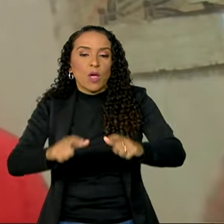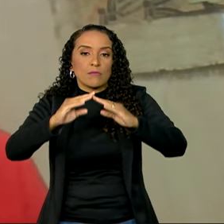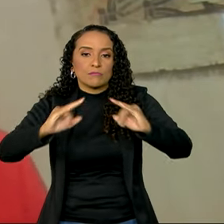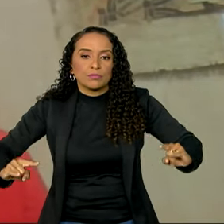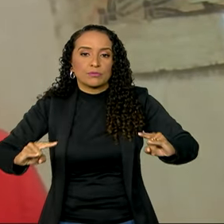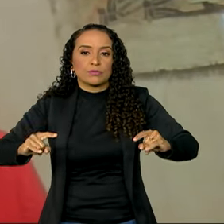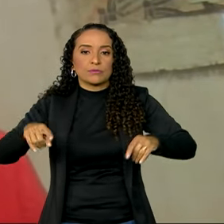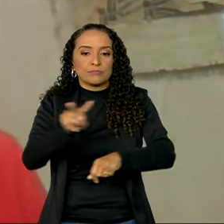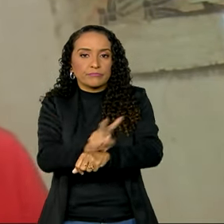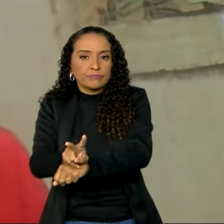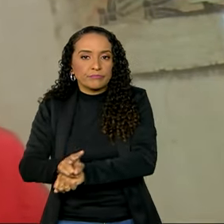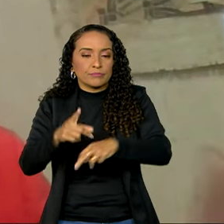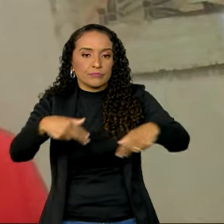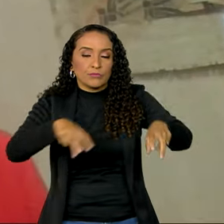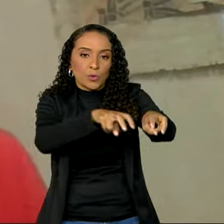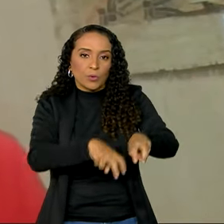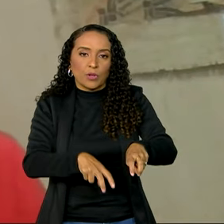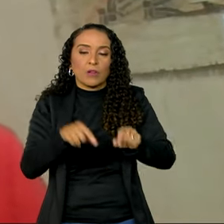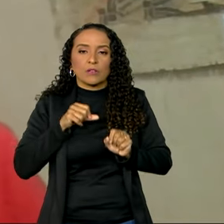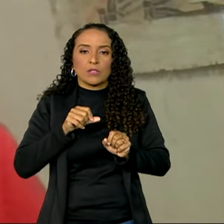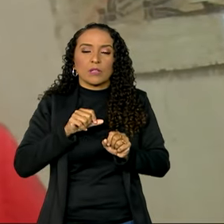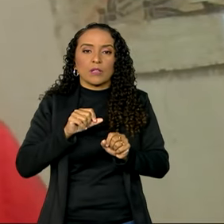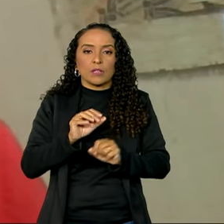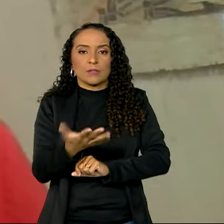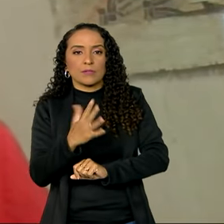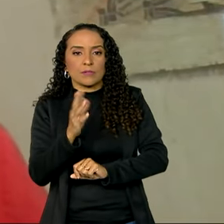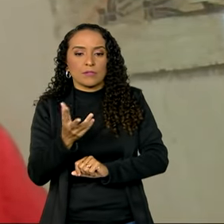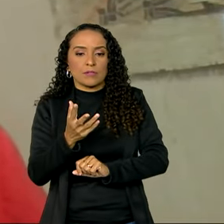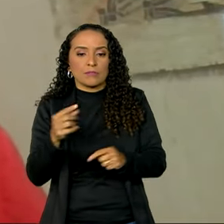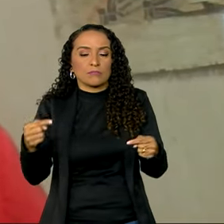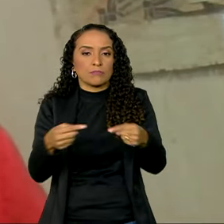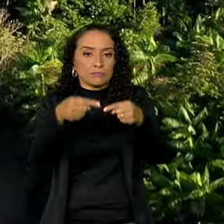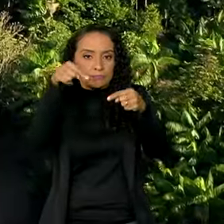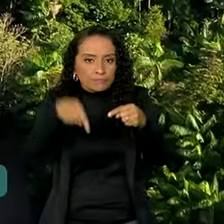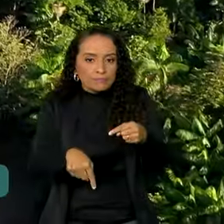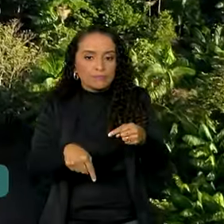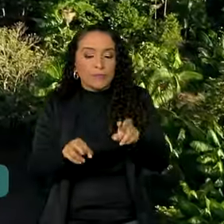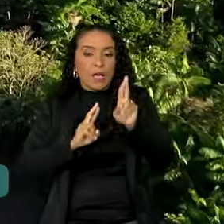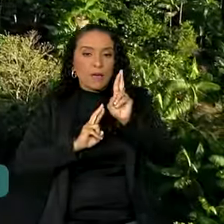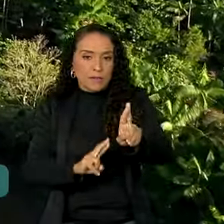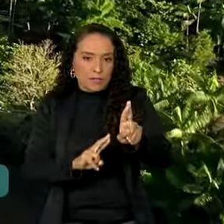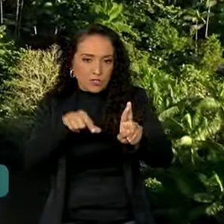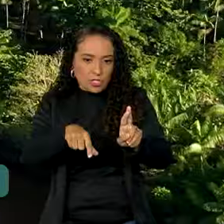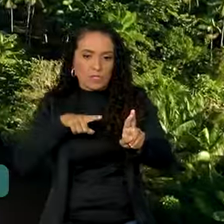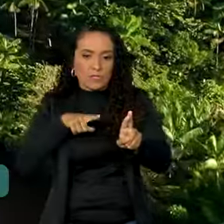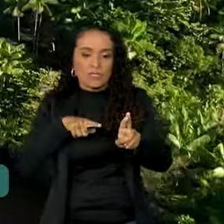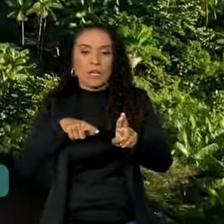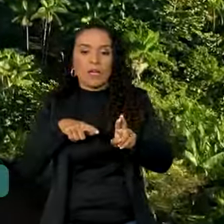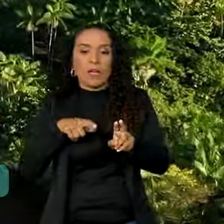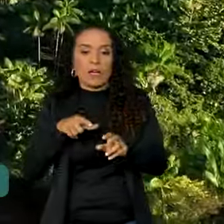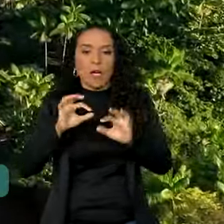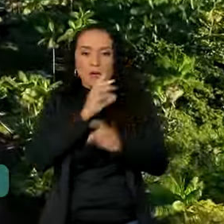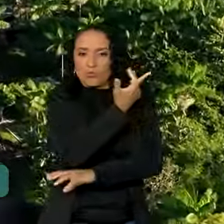reserva, de um território rural, que responde a essa expectativa de estar com a cobertura